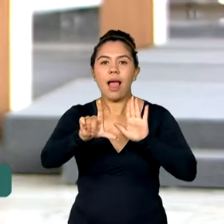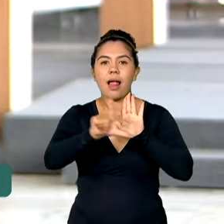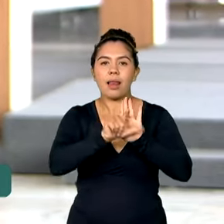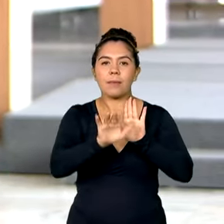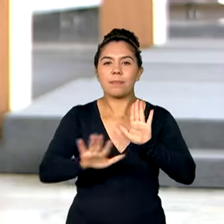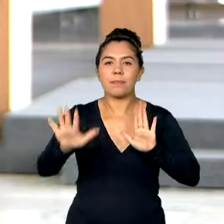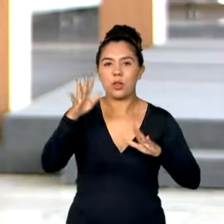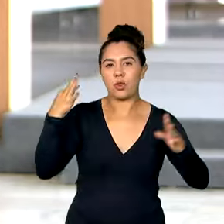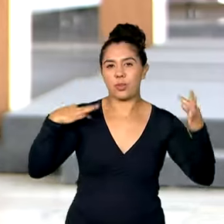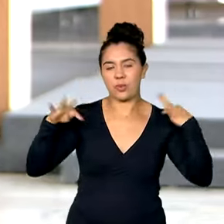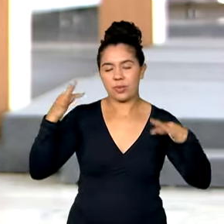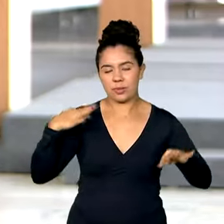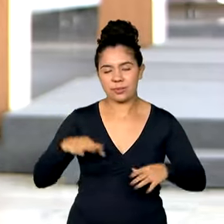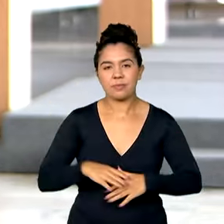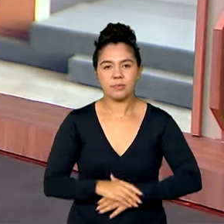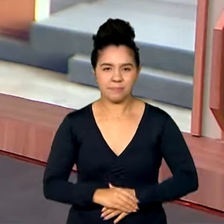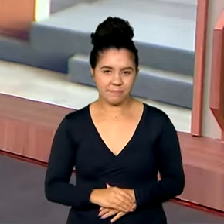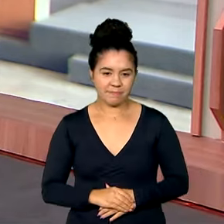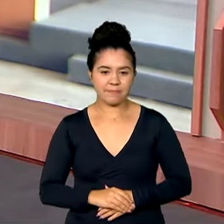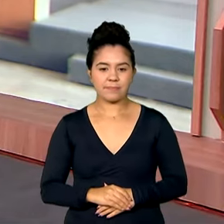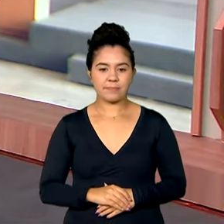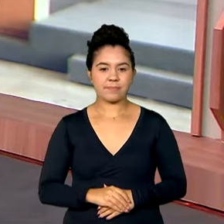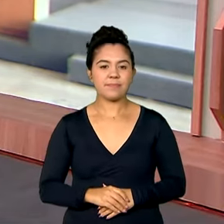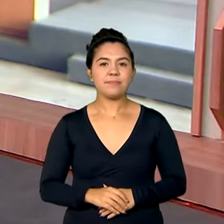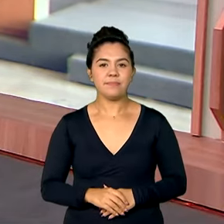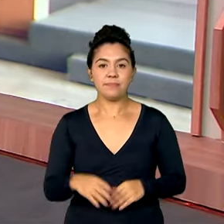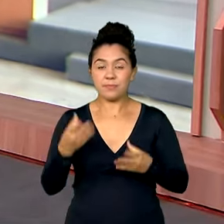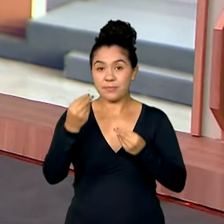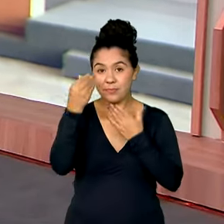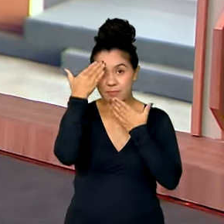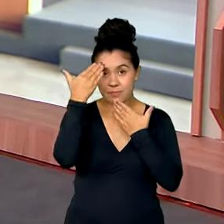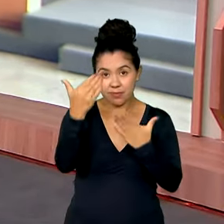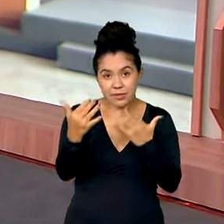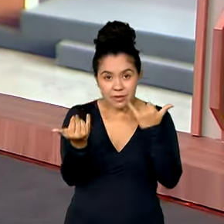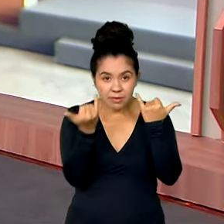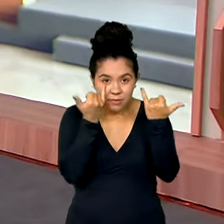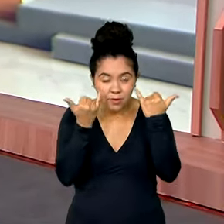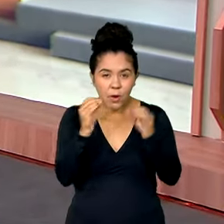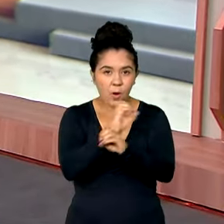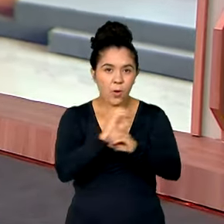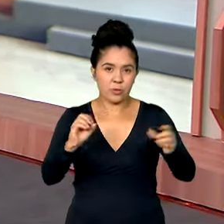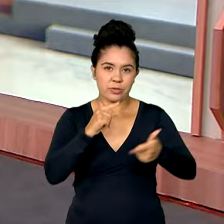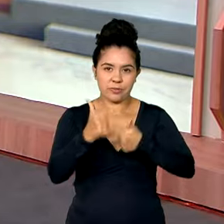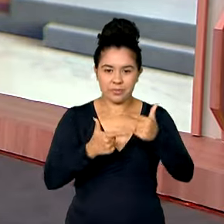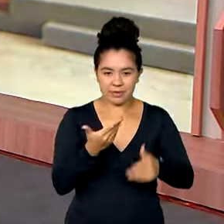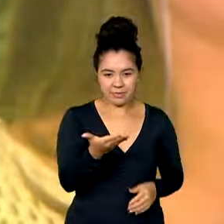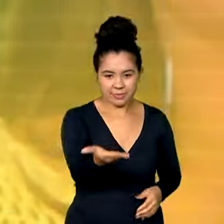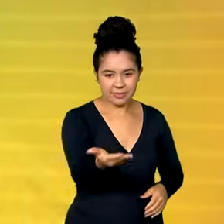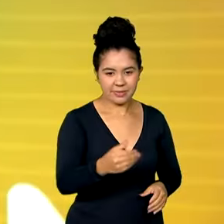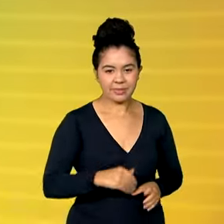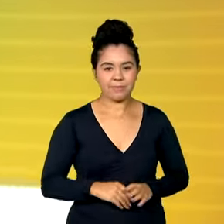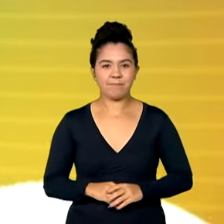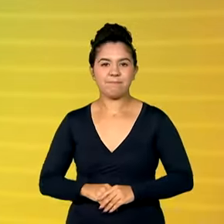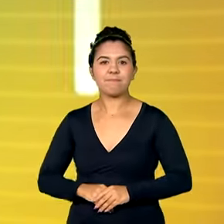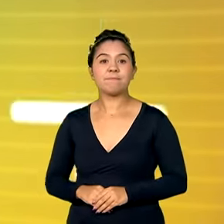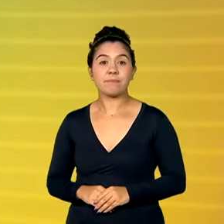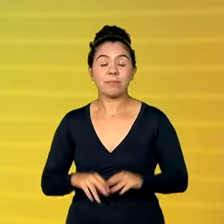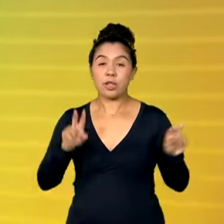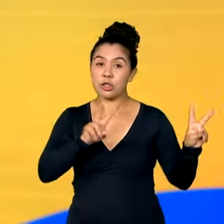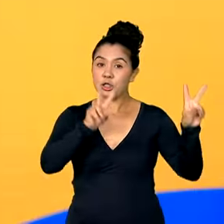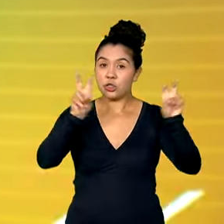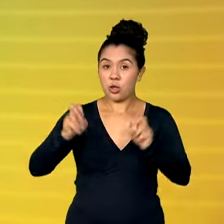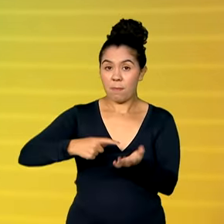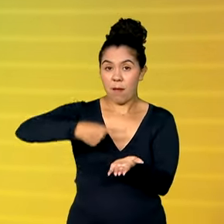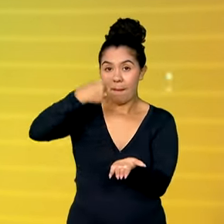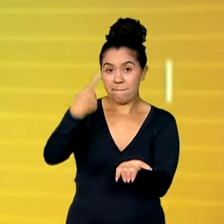É isso, Vanessa, devolvo para você aí no estúdio. Ok, Jéssica, obrigada pelas informações, bom trabalho para você. Olha, um acordo